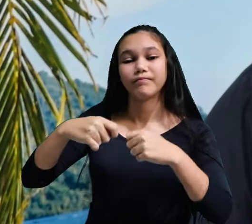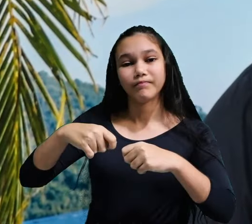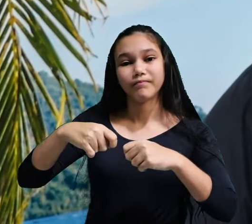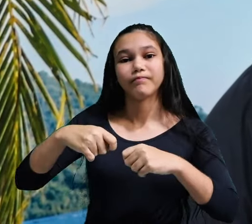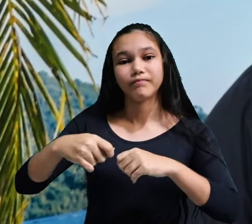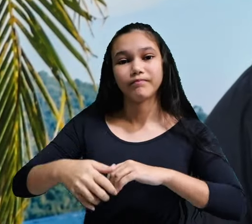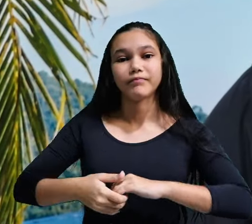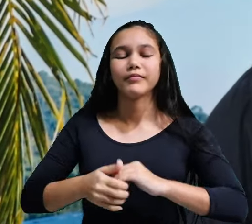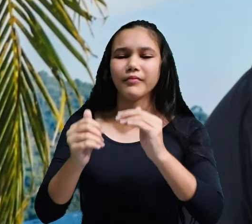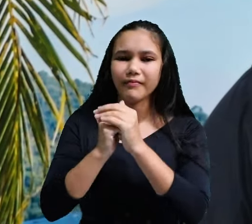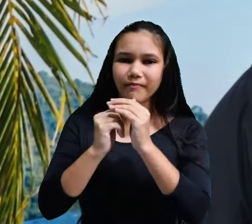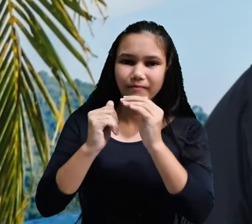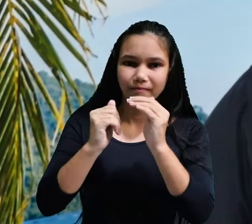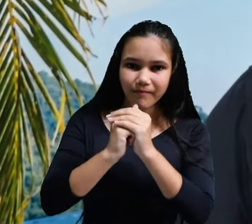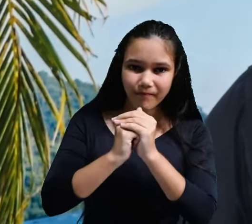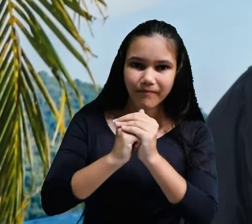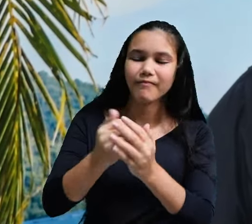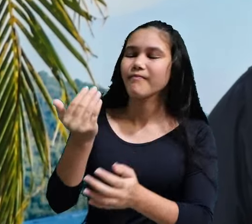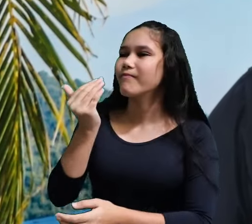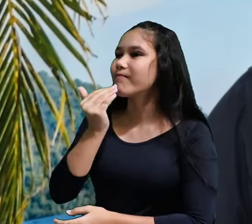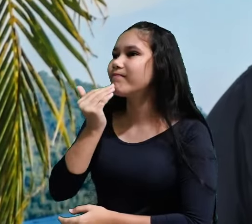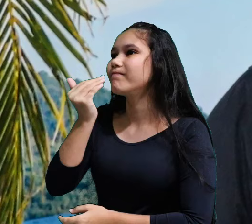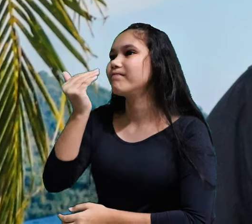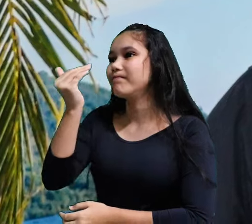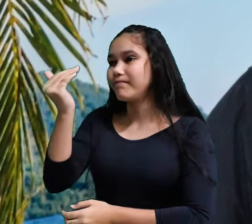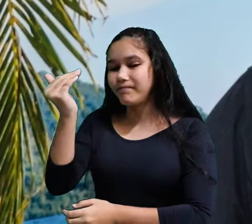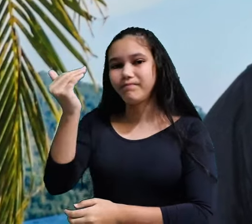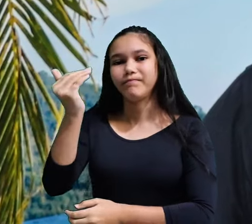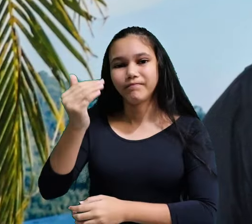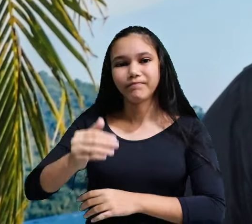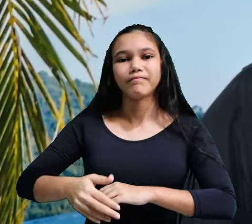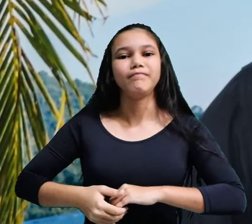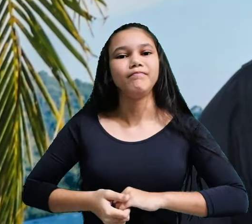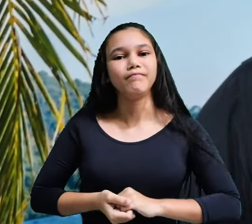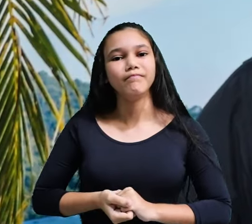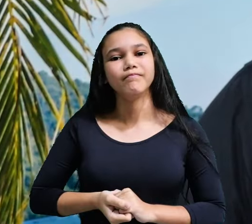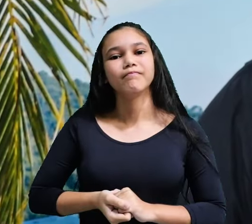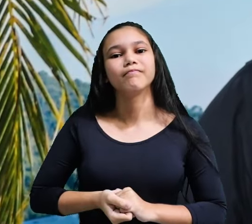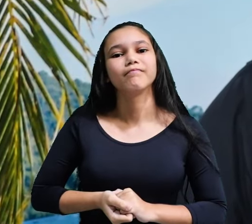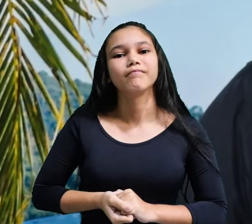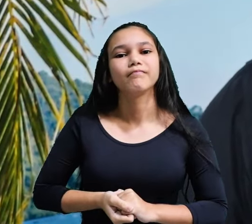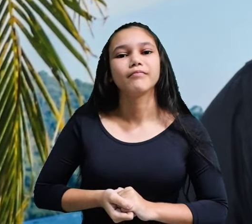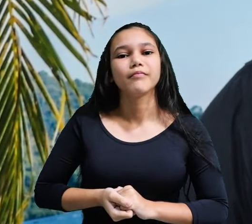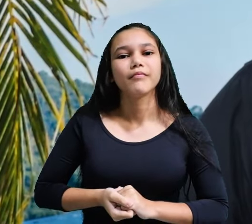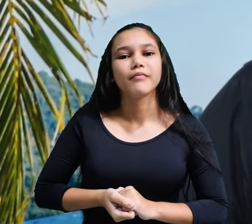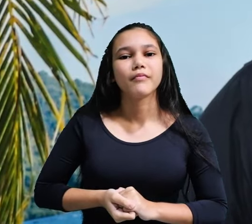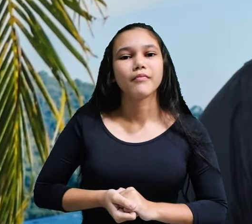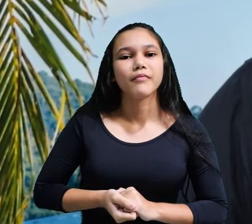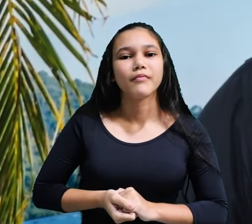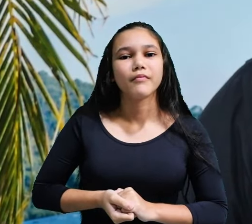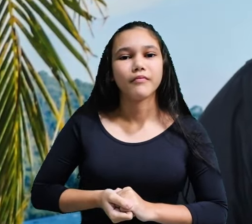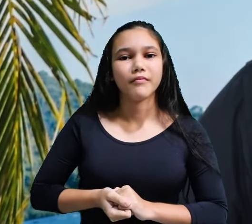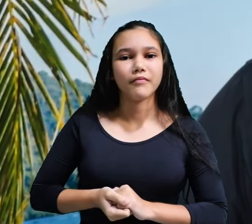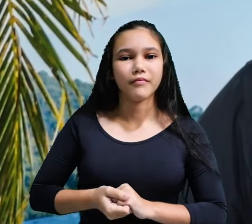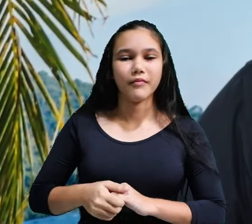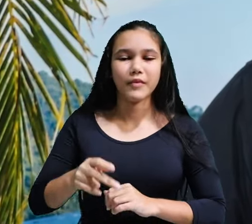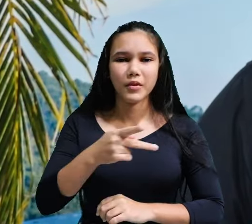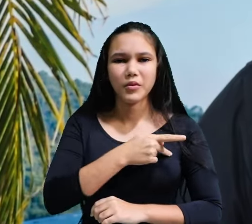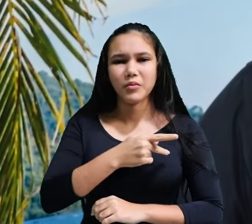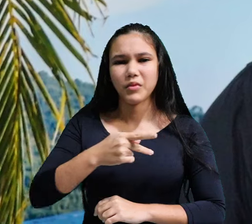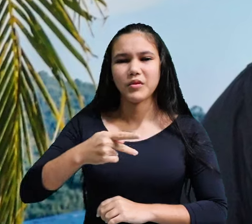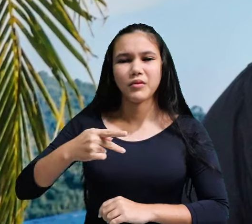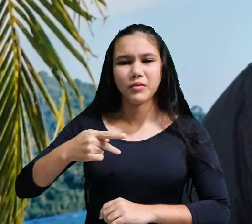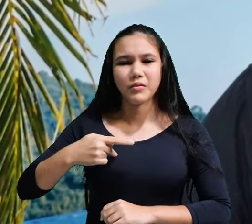pela oração e pela súplica com ações de graças. E. W. Bullinger, pastor